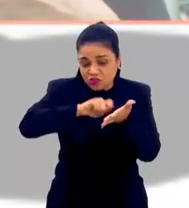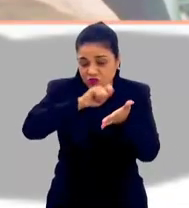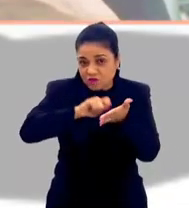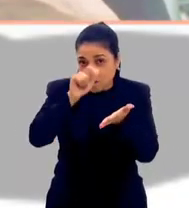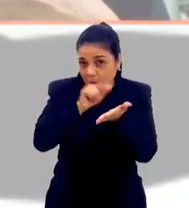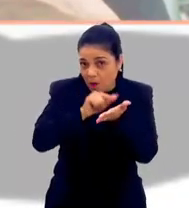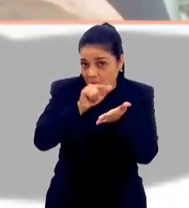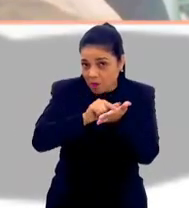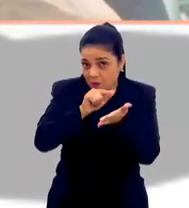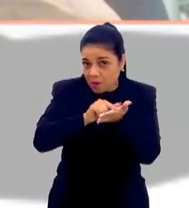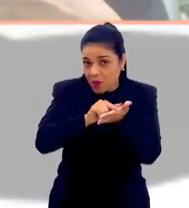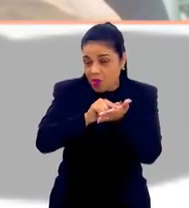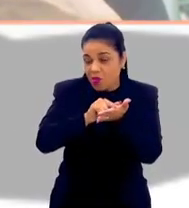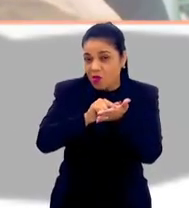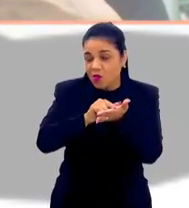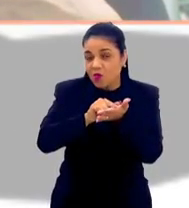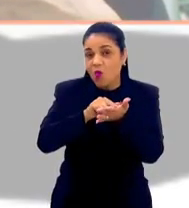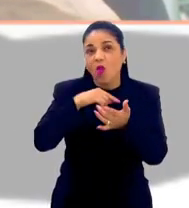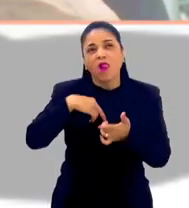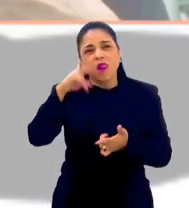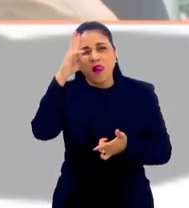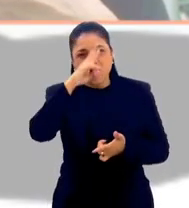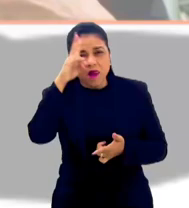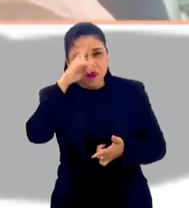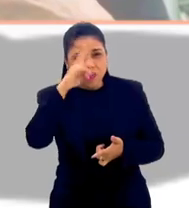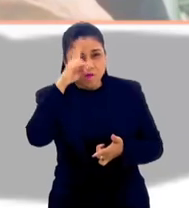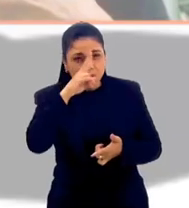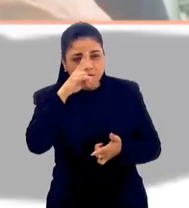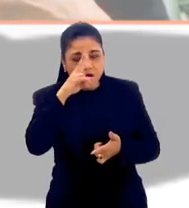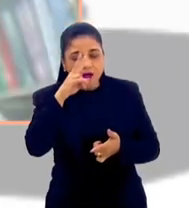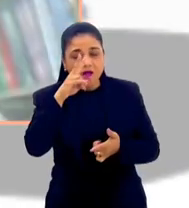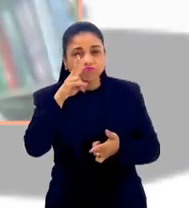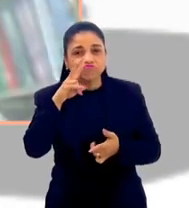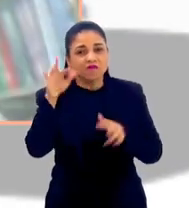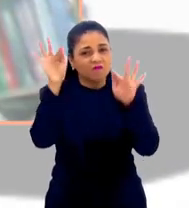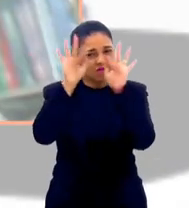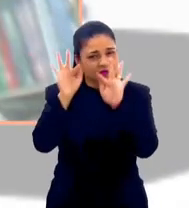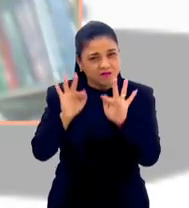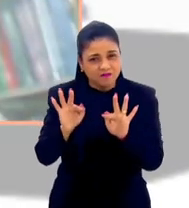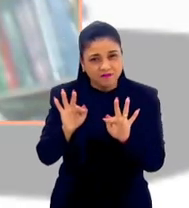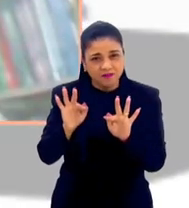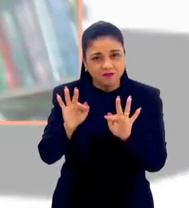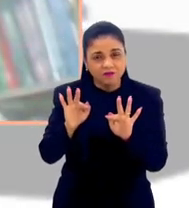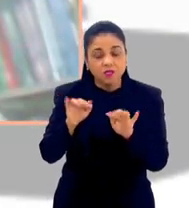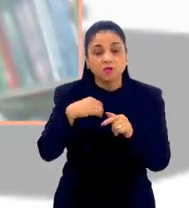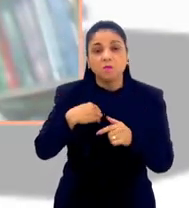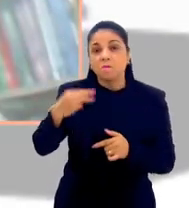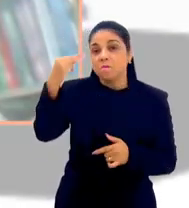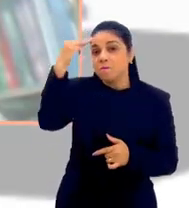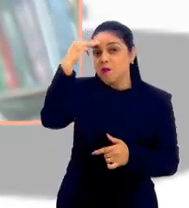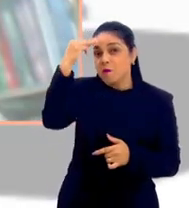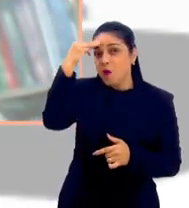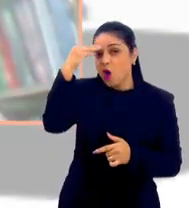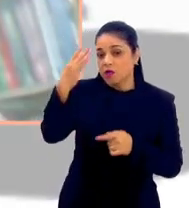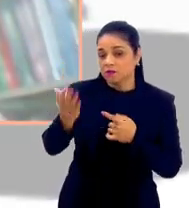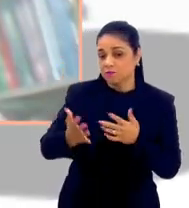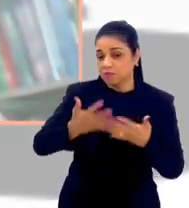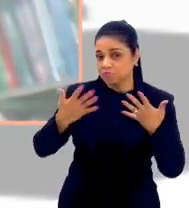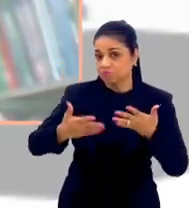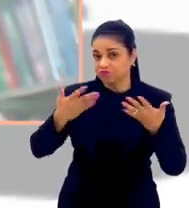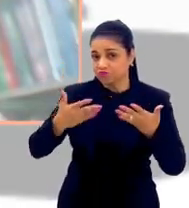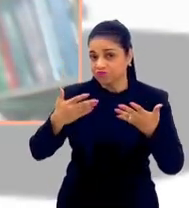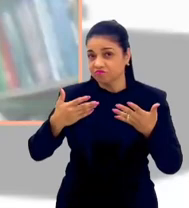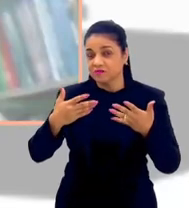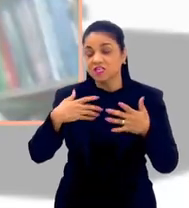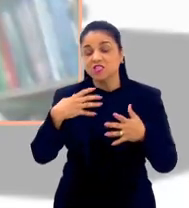além de nos colocar para lembrar de algo feliz, eles também nos guardam a memória. Porque é muito comum que a